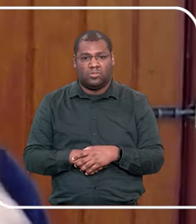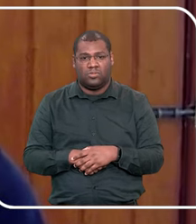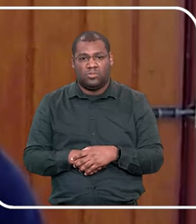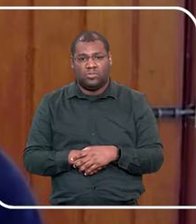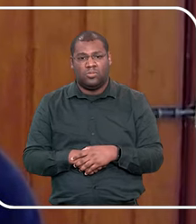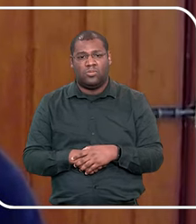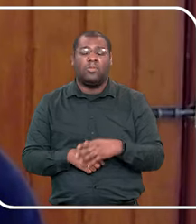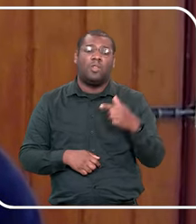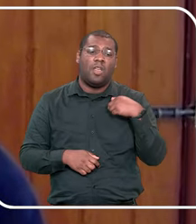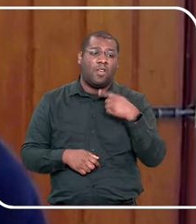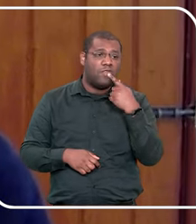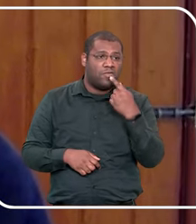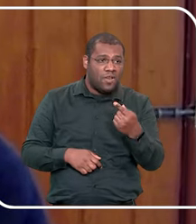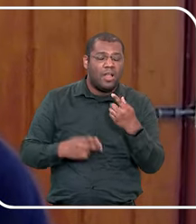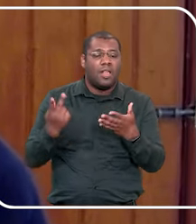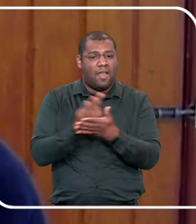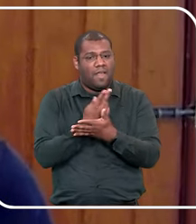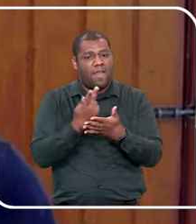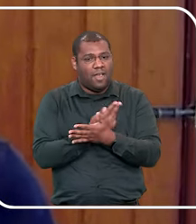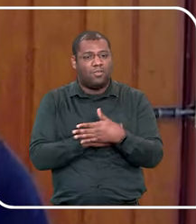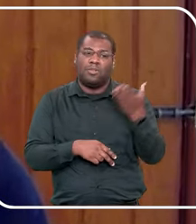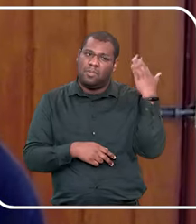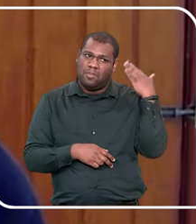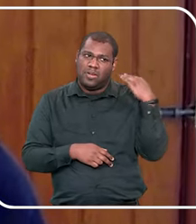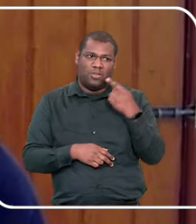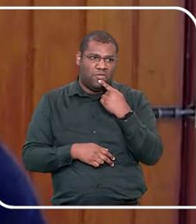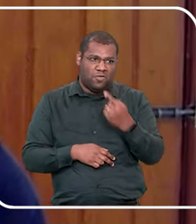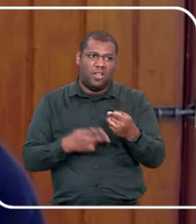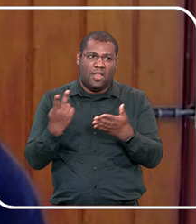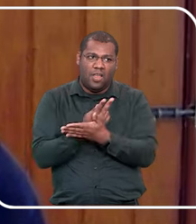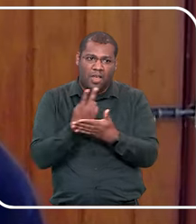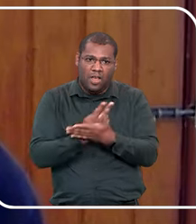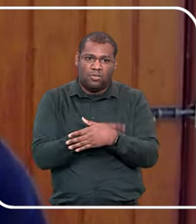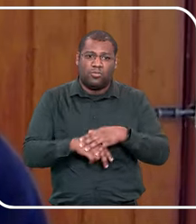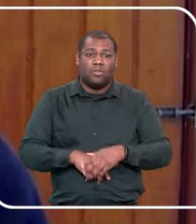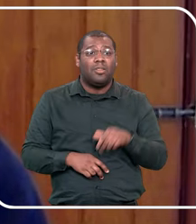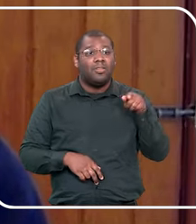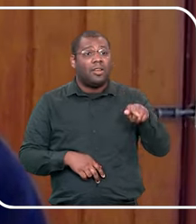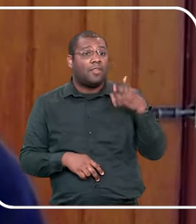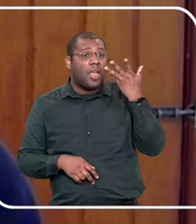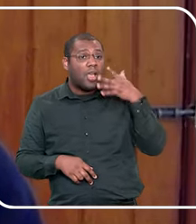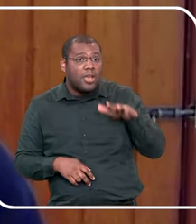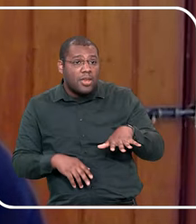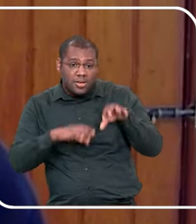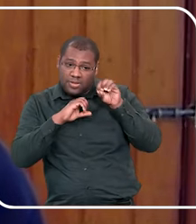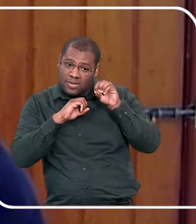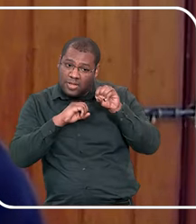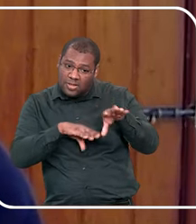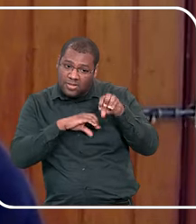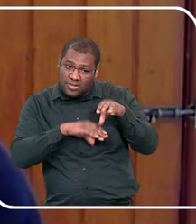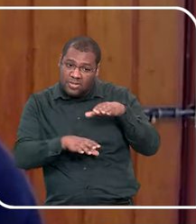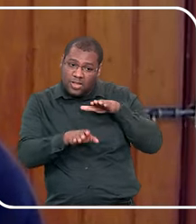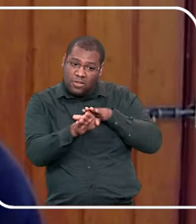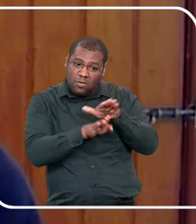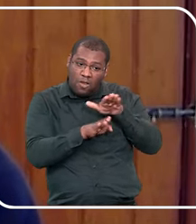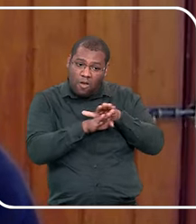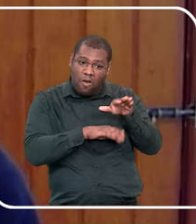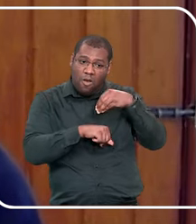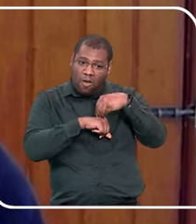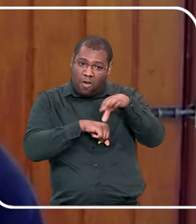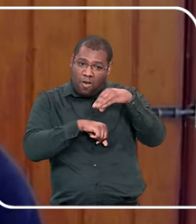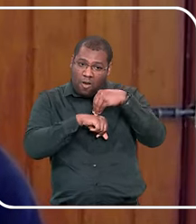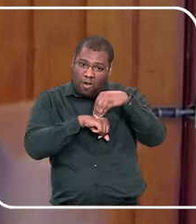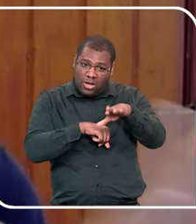eu passei a mensagem errada. como é que você ensina para a criança que o corpo é dela? Não é tirando um dia para fazer